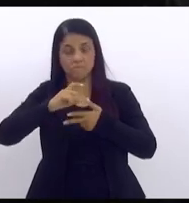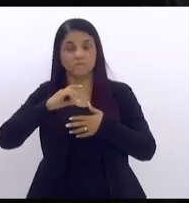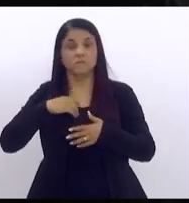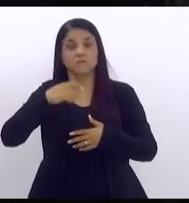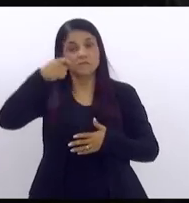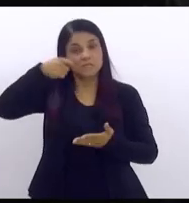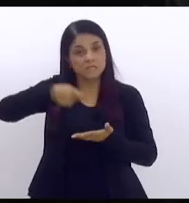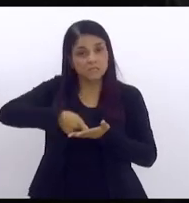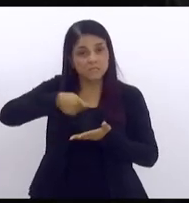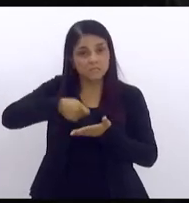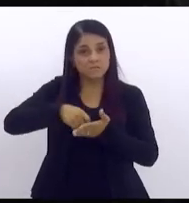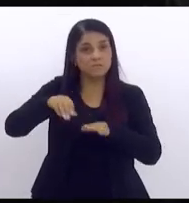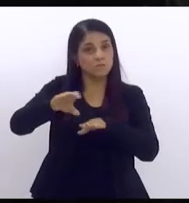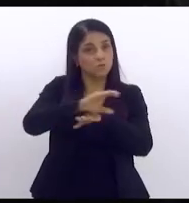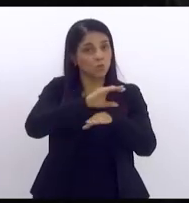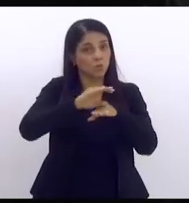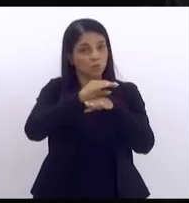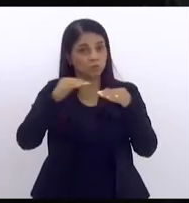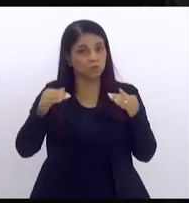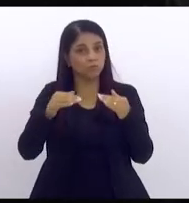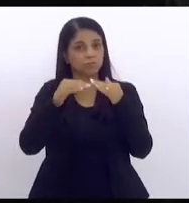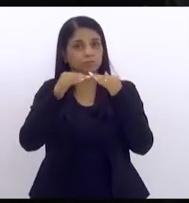constitucional e